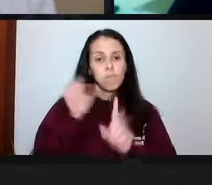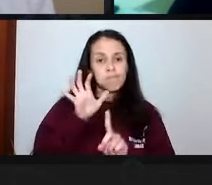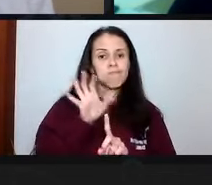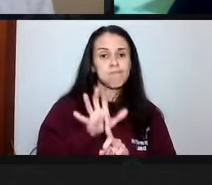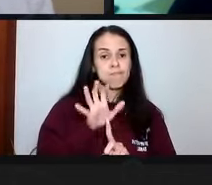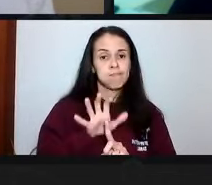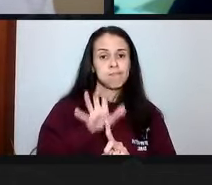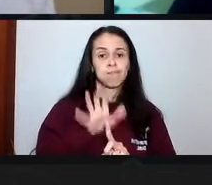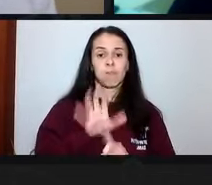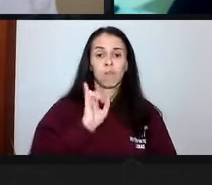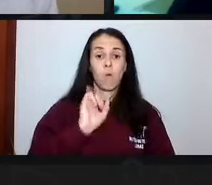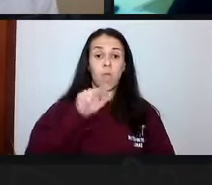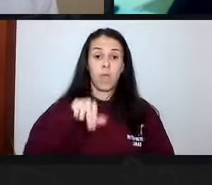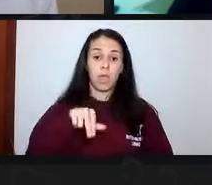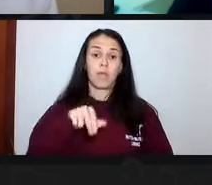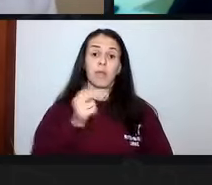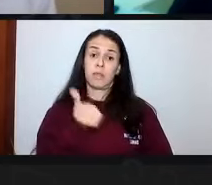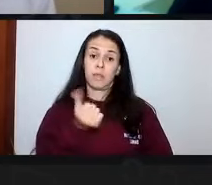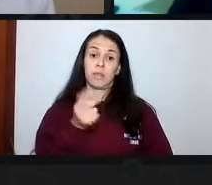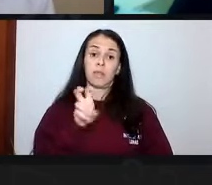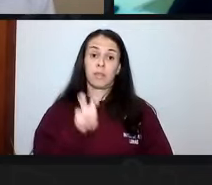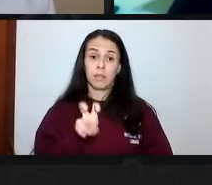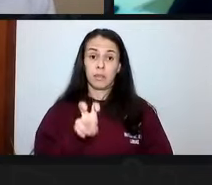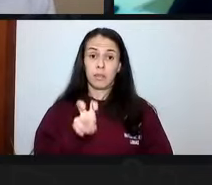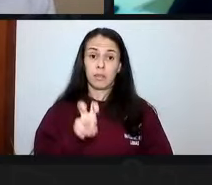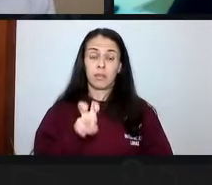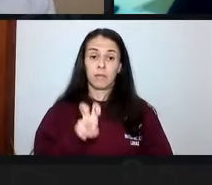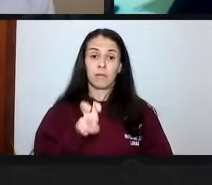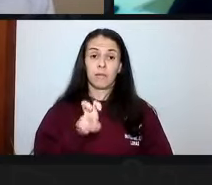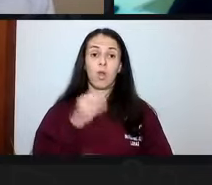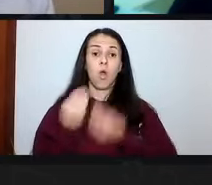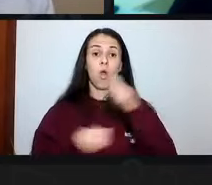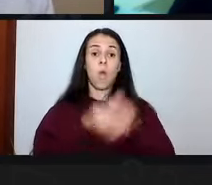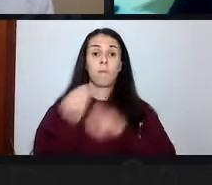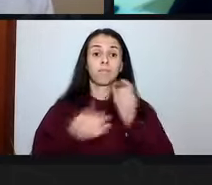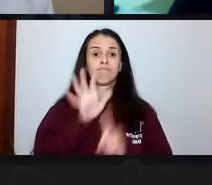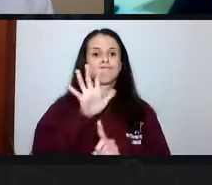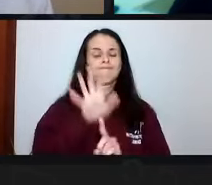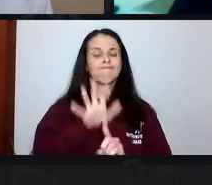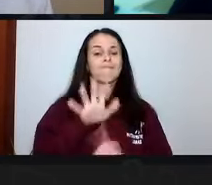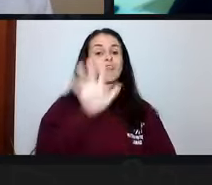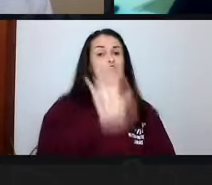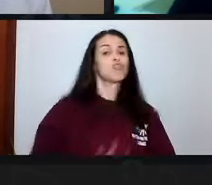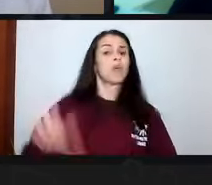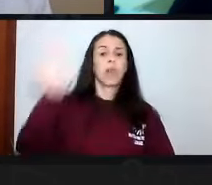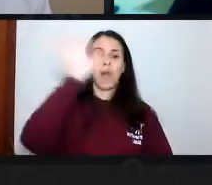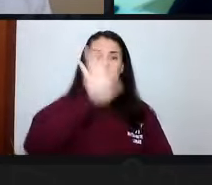IN65 e não diretamente, mas os impactos orçamentários gerais da universidade.